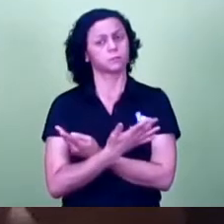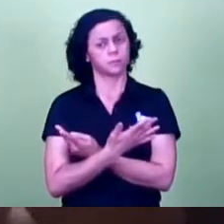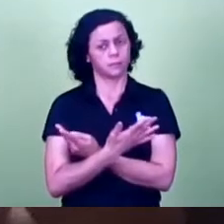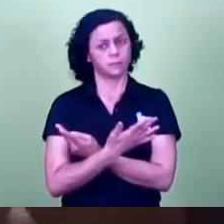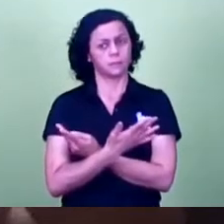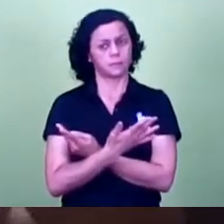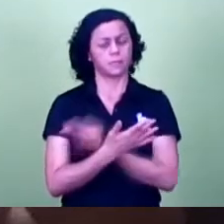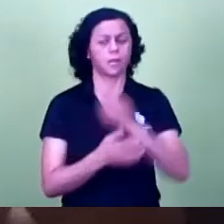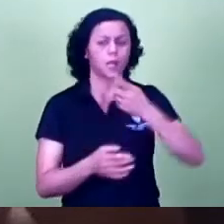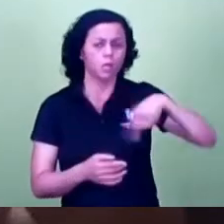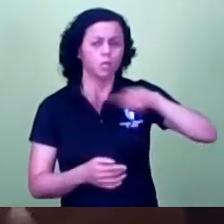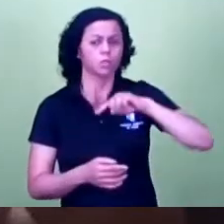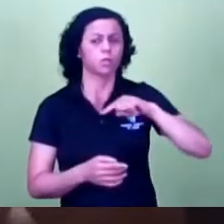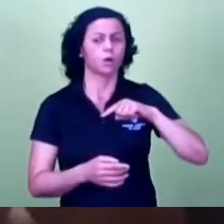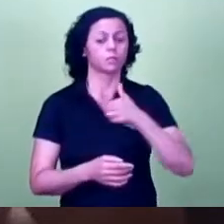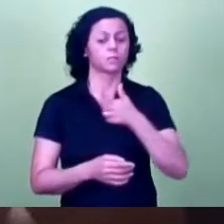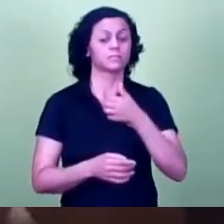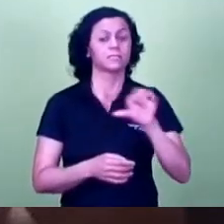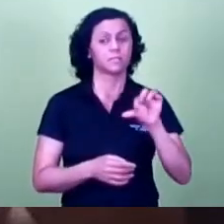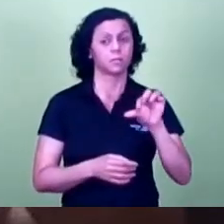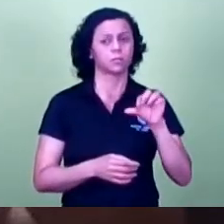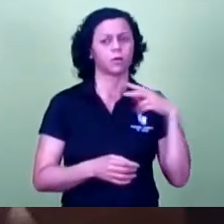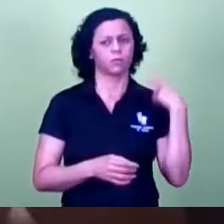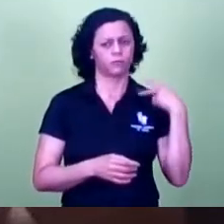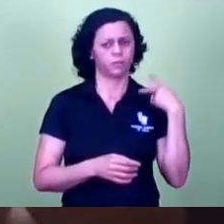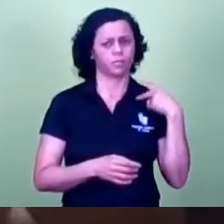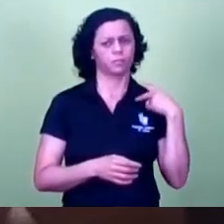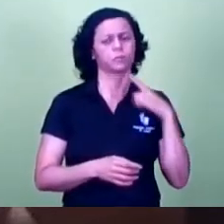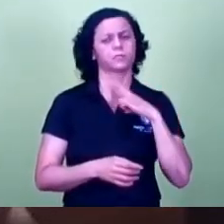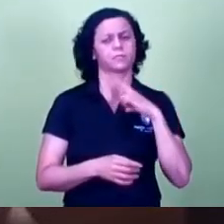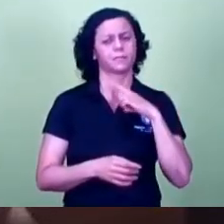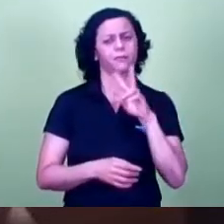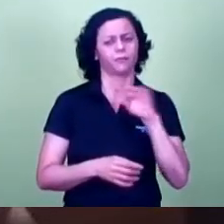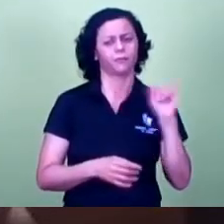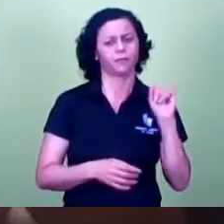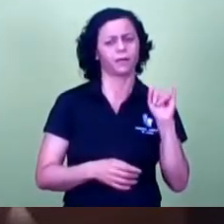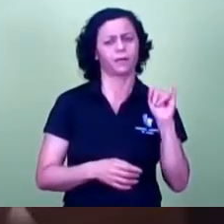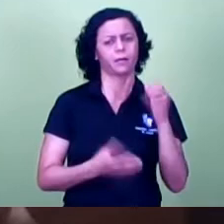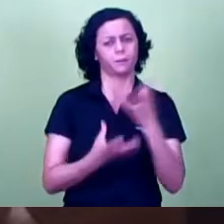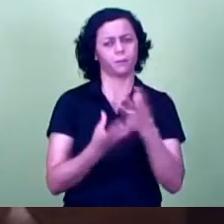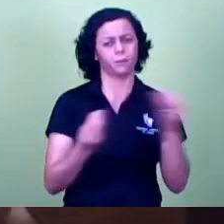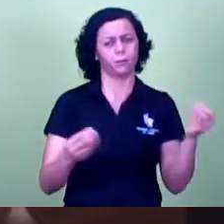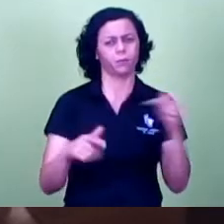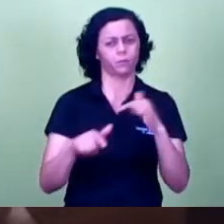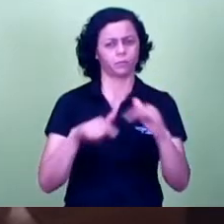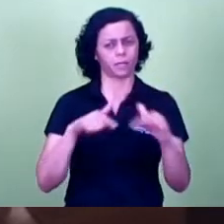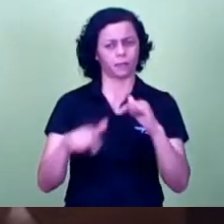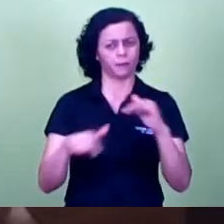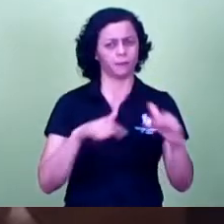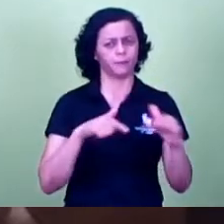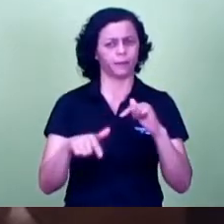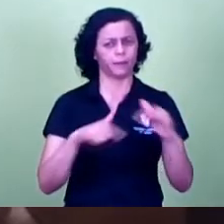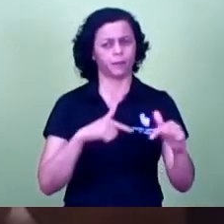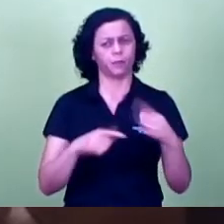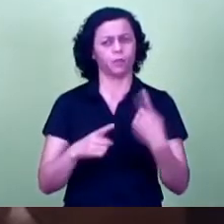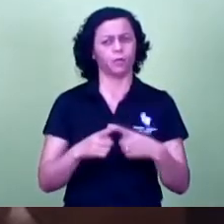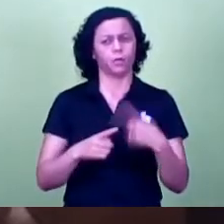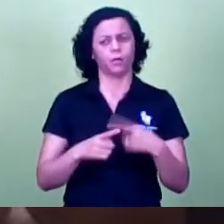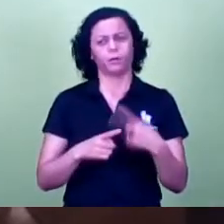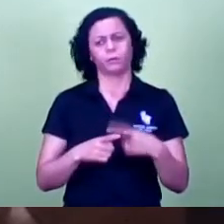nós 19 vereadores aqui vai ter muito serviço para ir para a porta dessas UPAs porque a gente não pode deixar